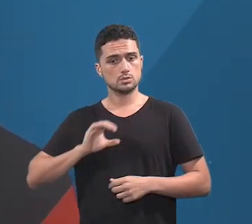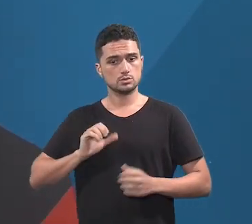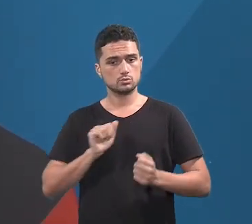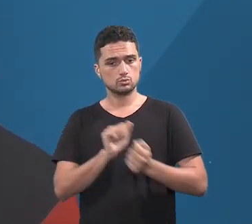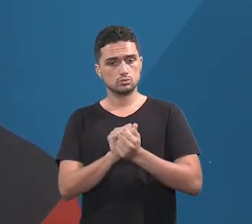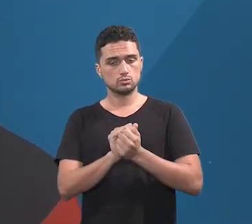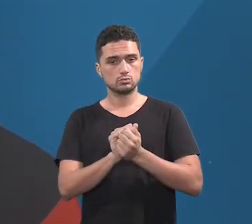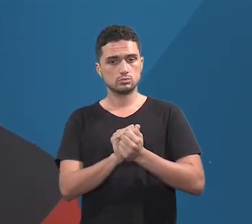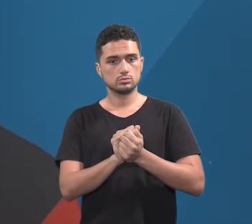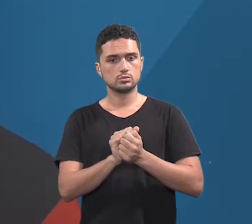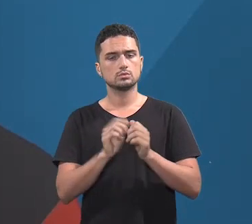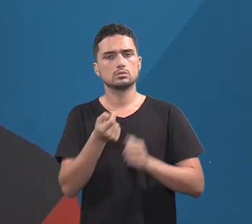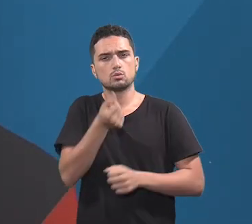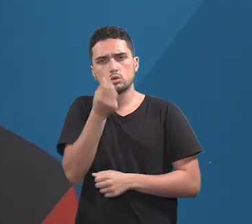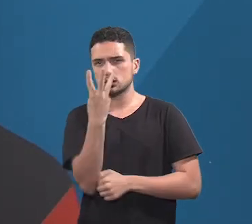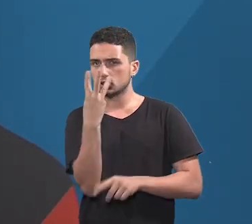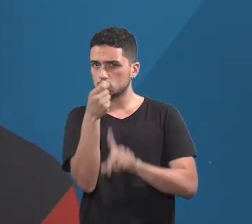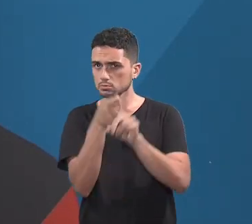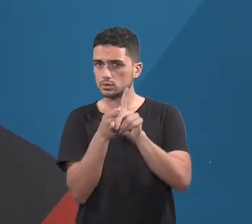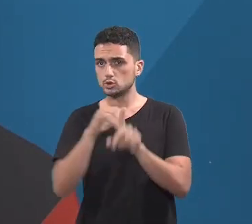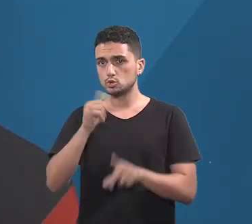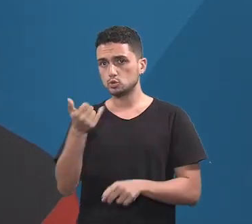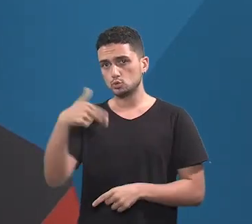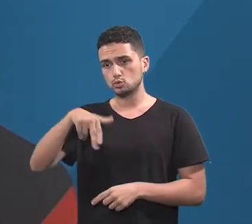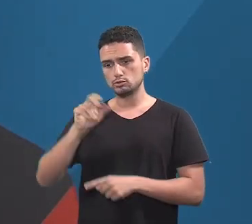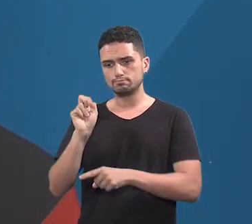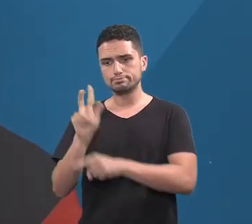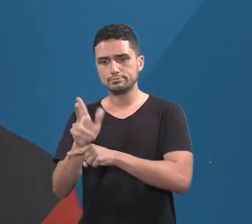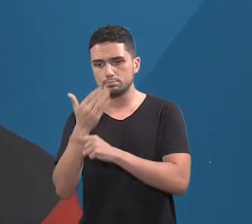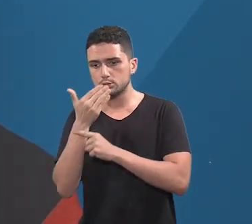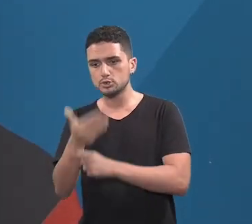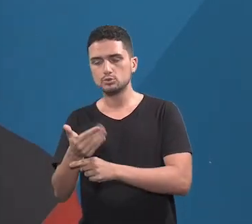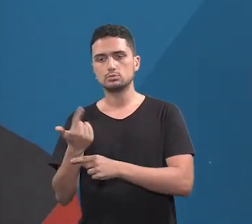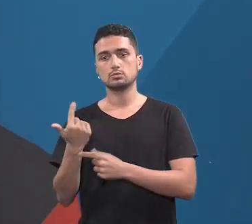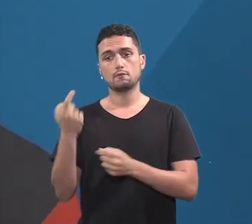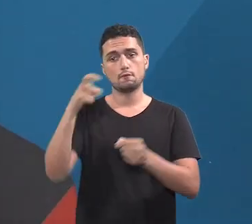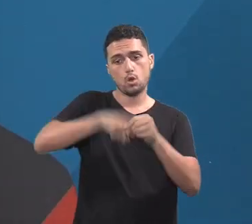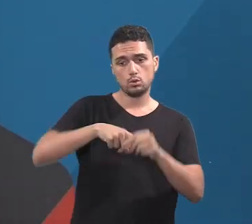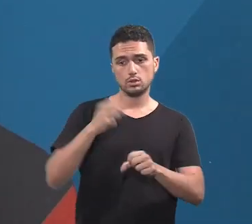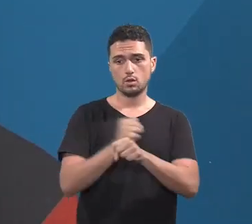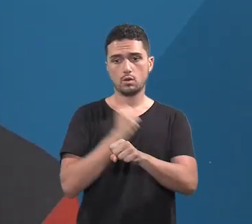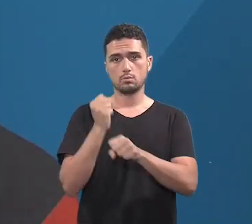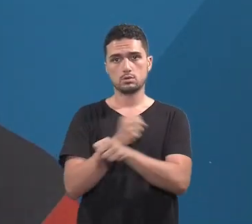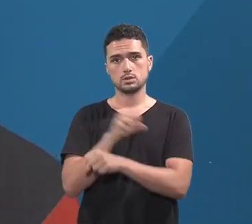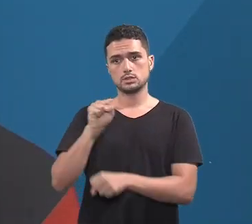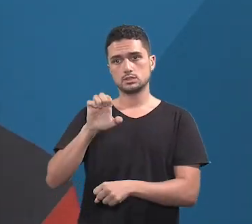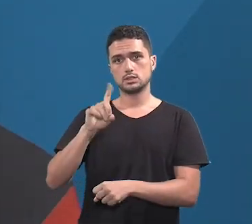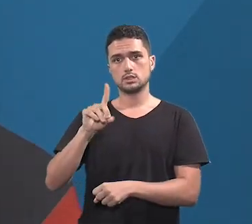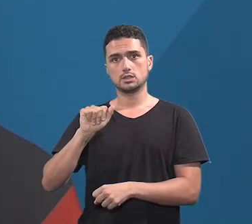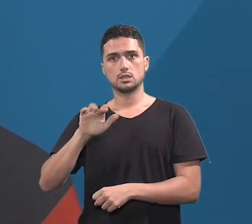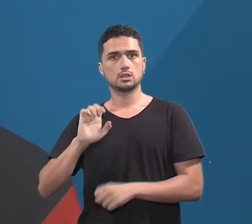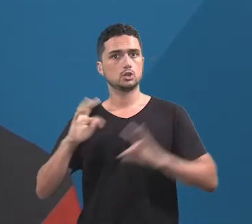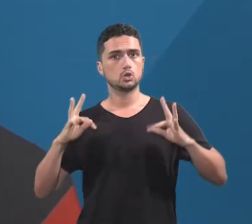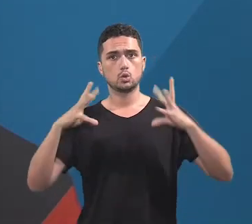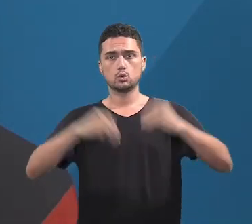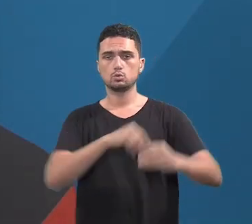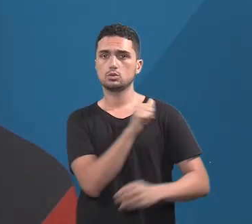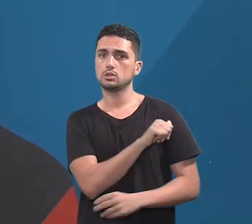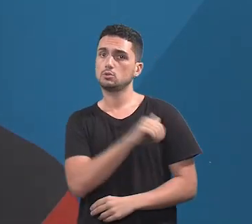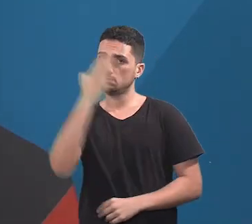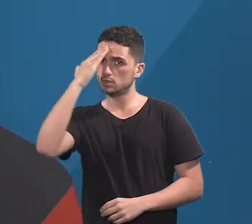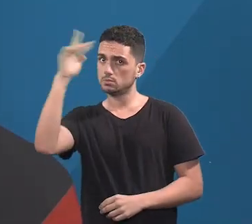nossa comissão. Já quase três meses, em junho, a gente fez esse pedido para que fossem retomadas as obras da SEDAI em todo o Estado do Rio de Janeiro,